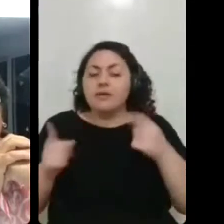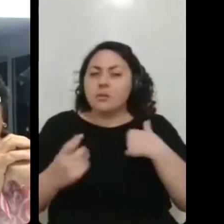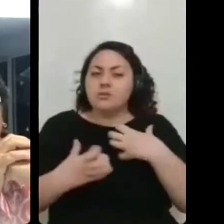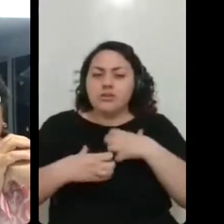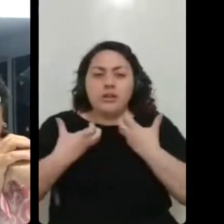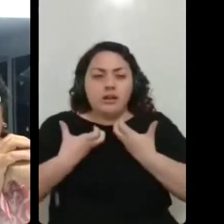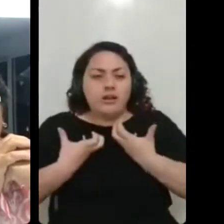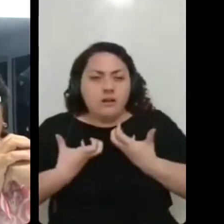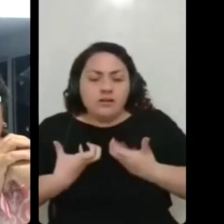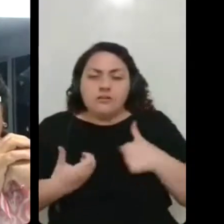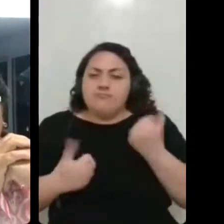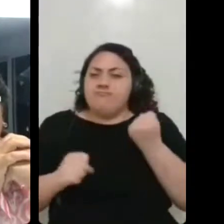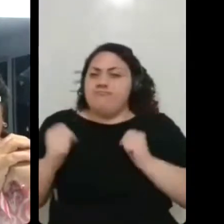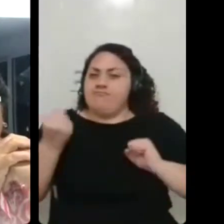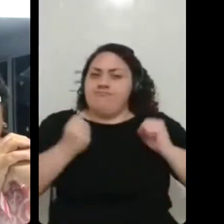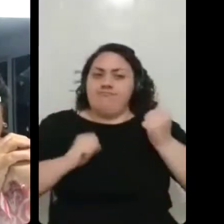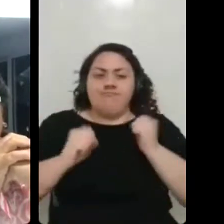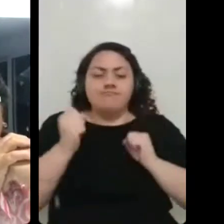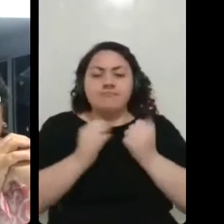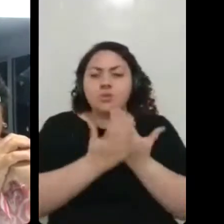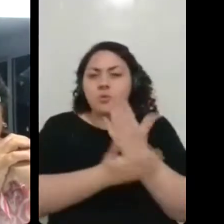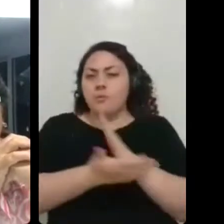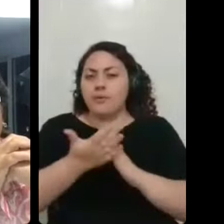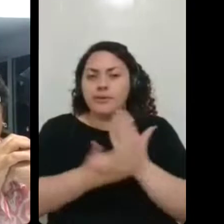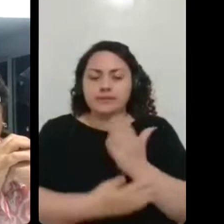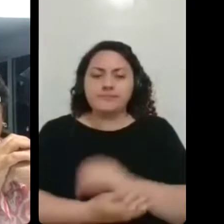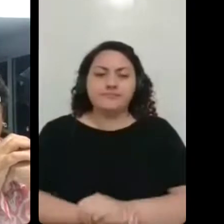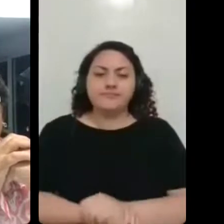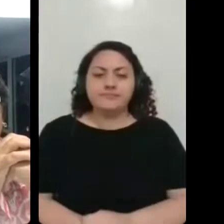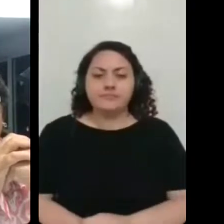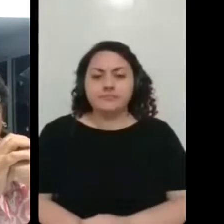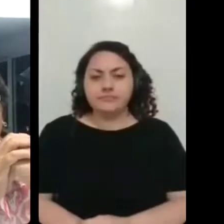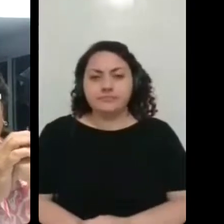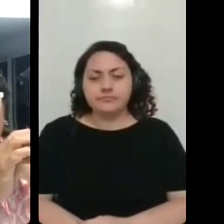angustiante a situação. E como estudante, assim,